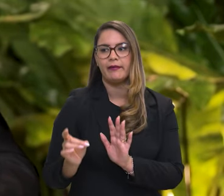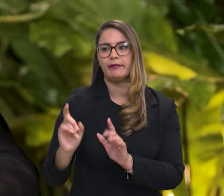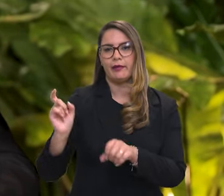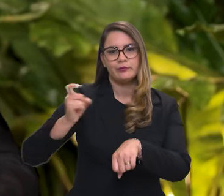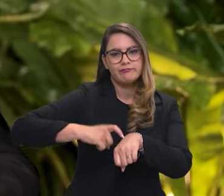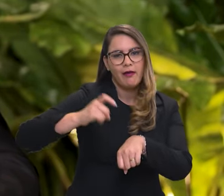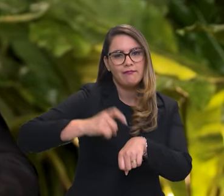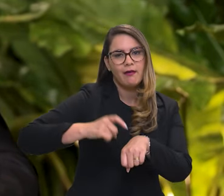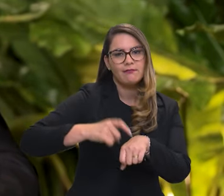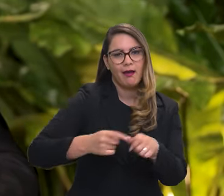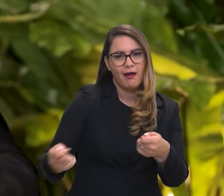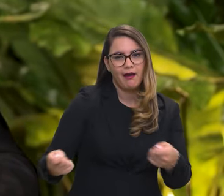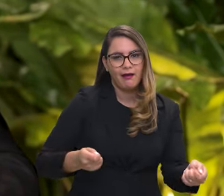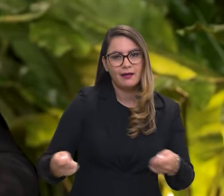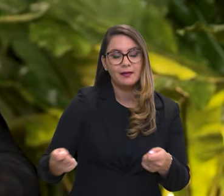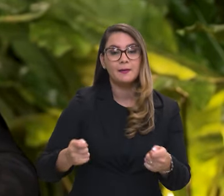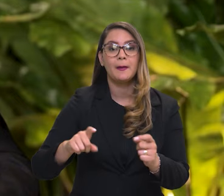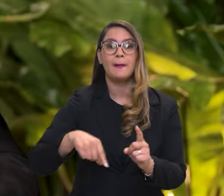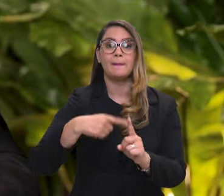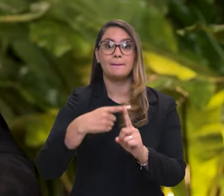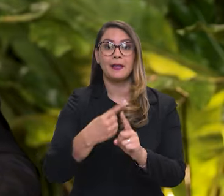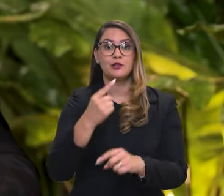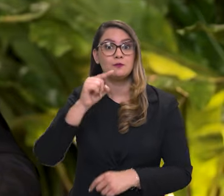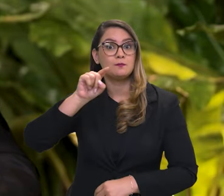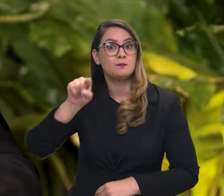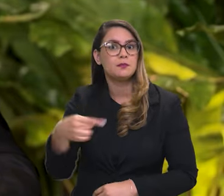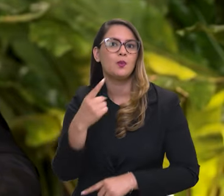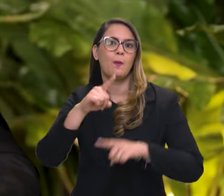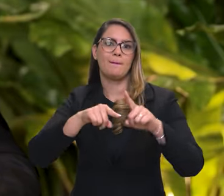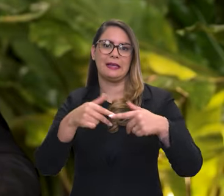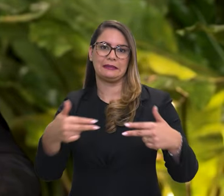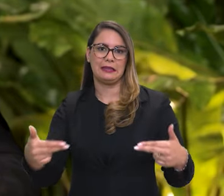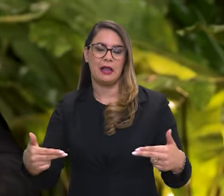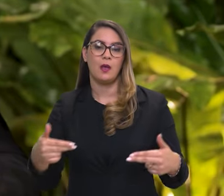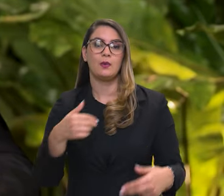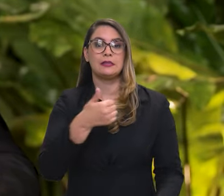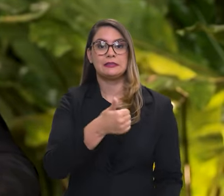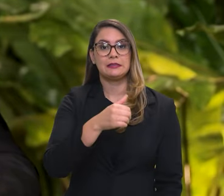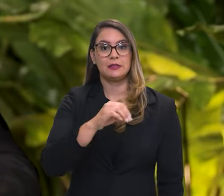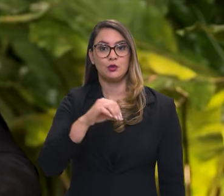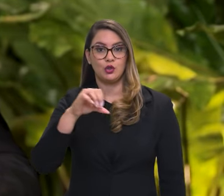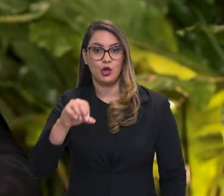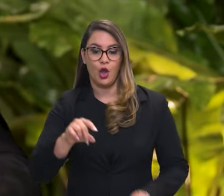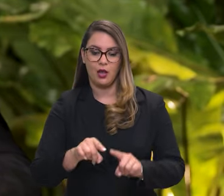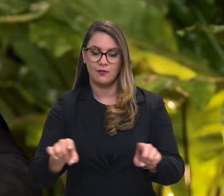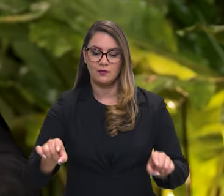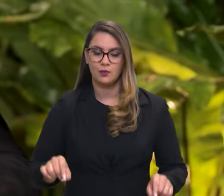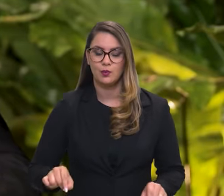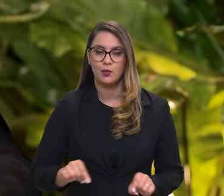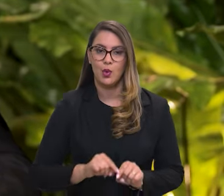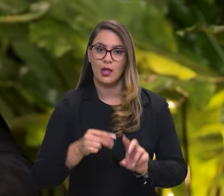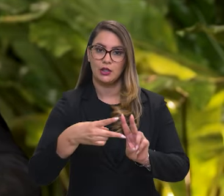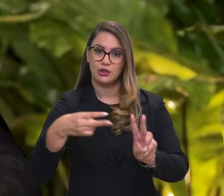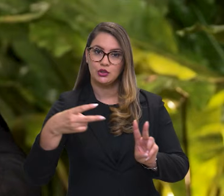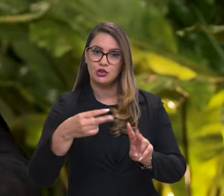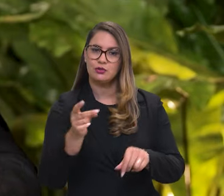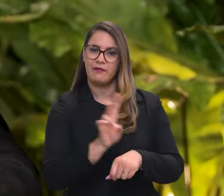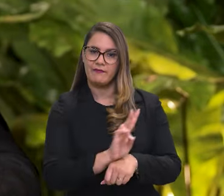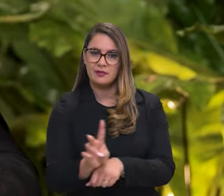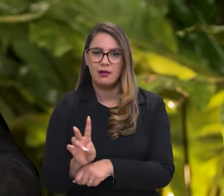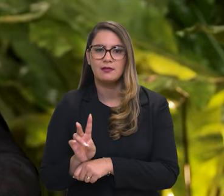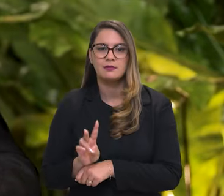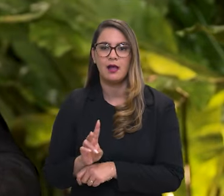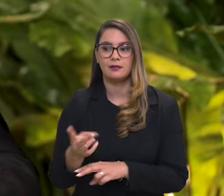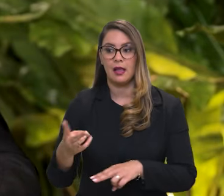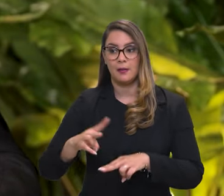garimpeiros. Foram mais de mil equipamentos até agora. Foram mais de 109 terras indígenas fiscalizadas.